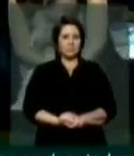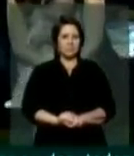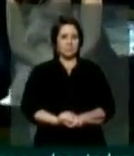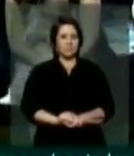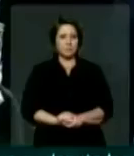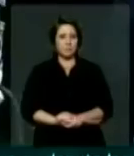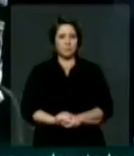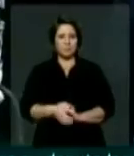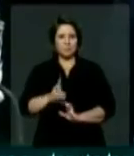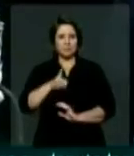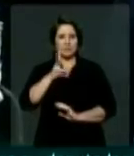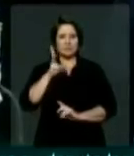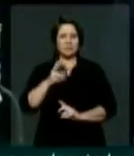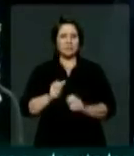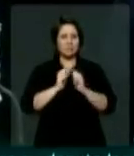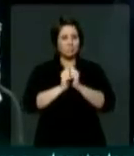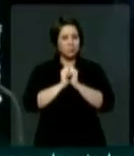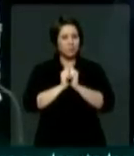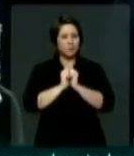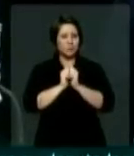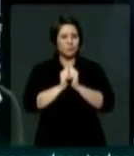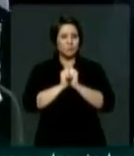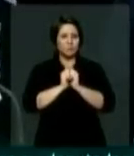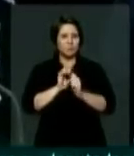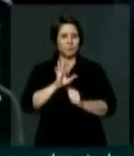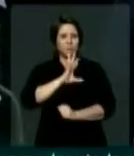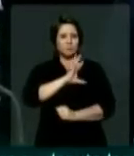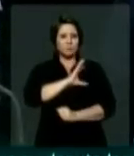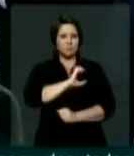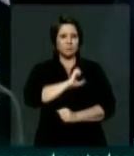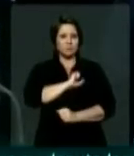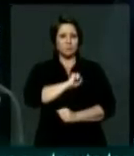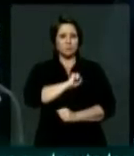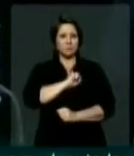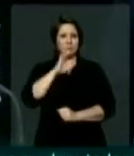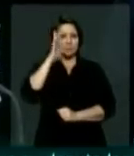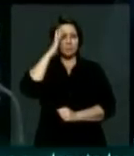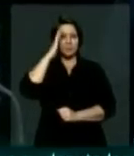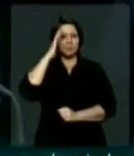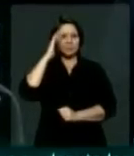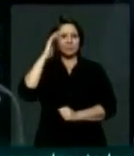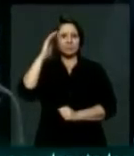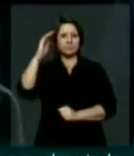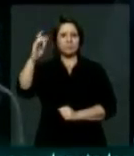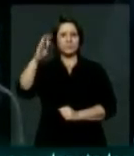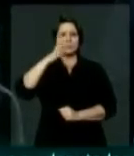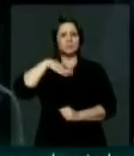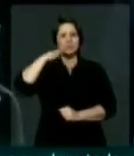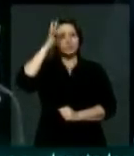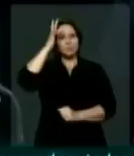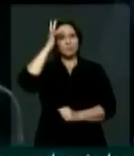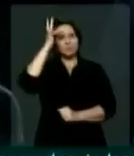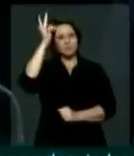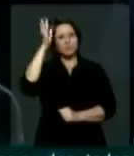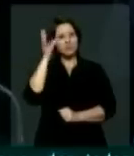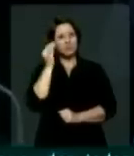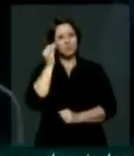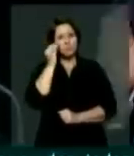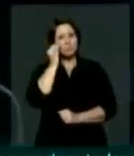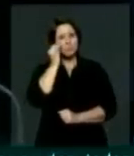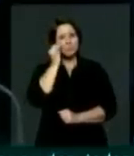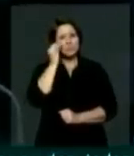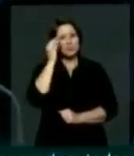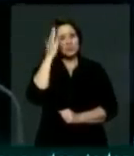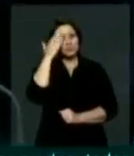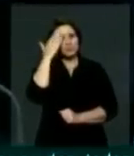Estaremos sempre juntinhos, no amor, nos sonhos e na fé. Beijo grande mais uma